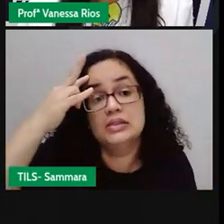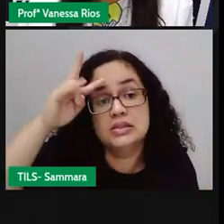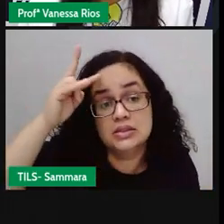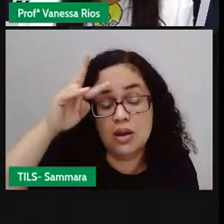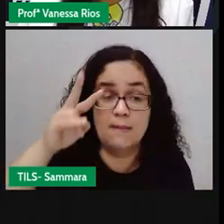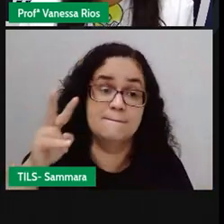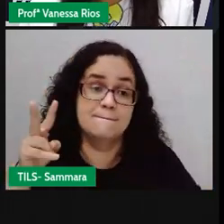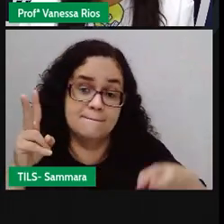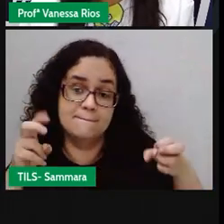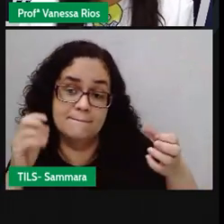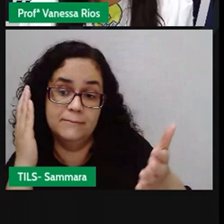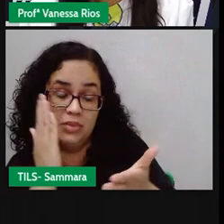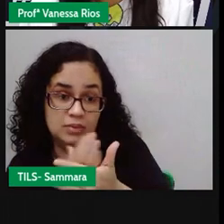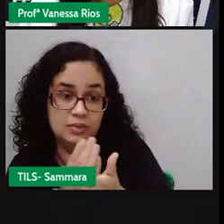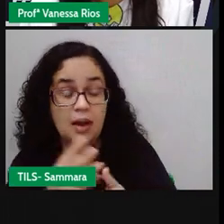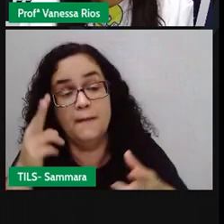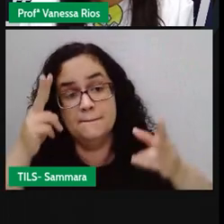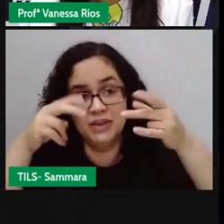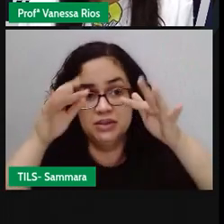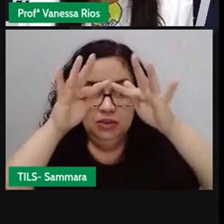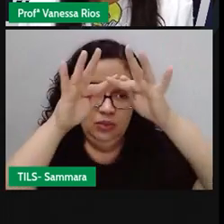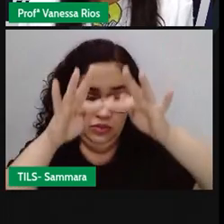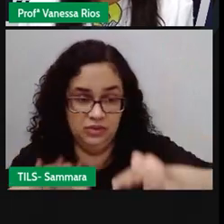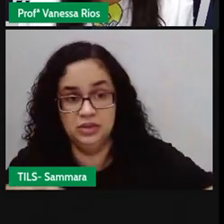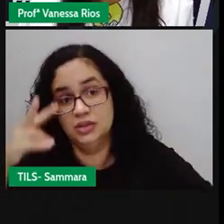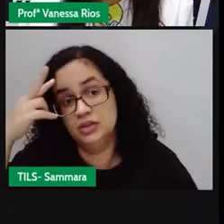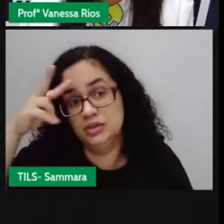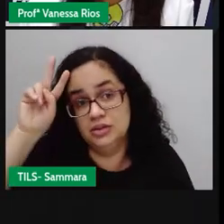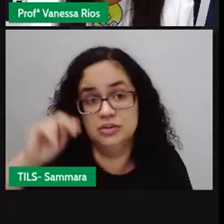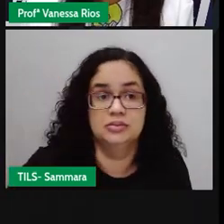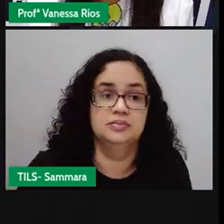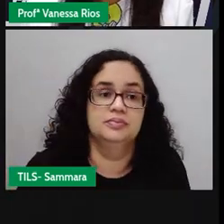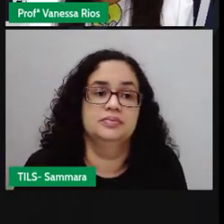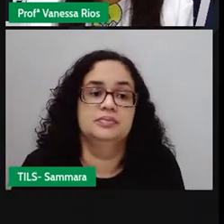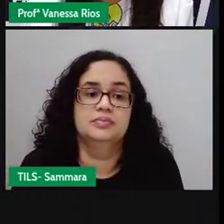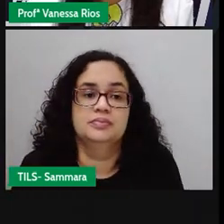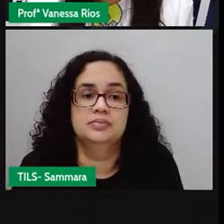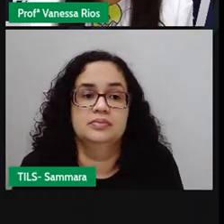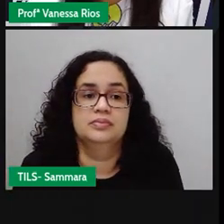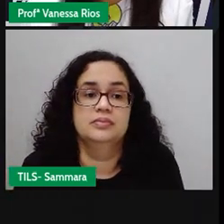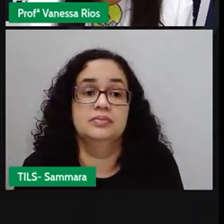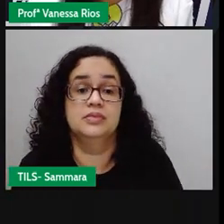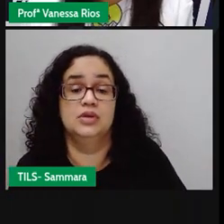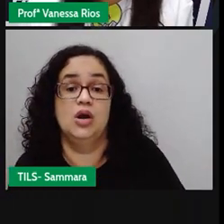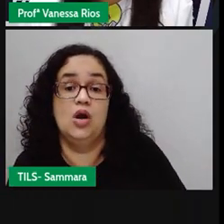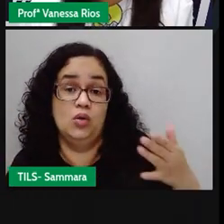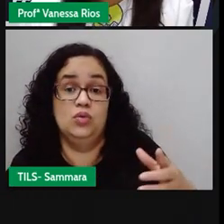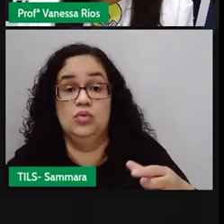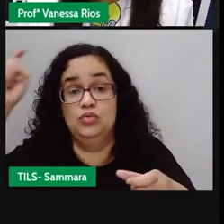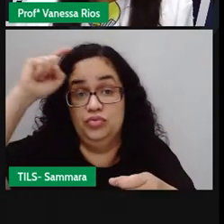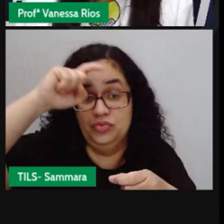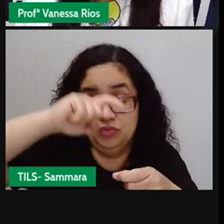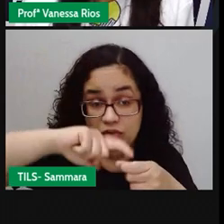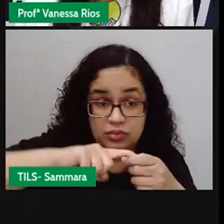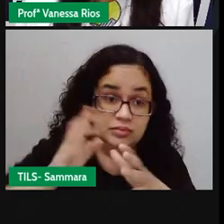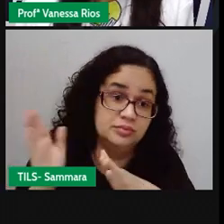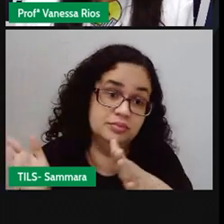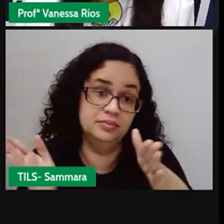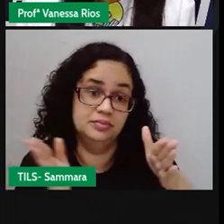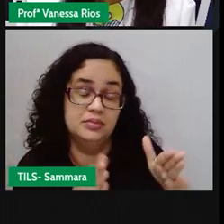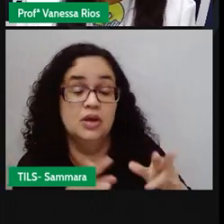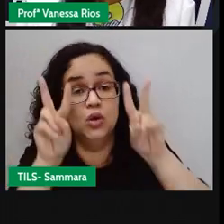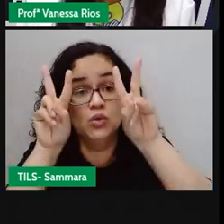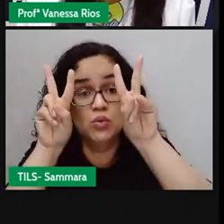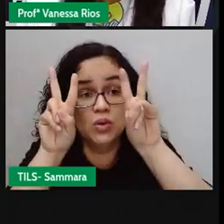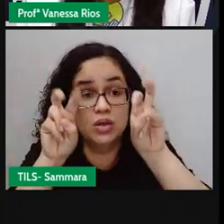percebe o meio da história e percebe também o final. Mas agora a gente vai voltar, ó, para o nosso